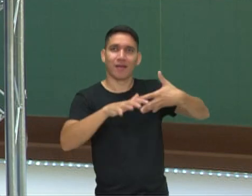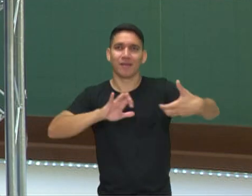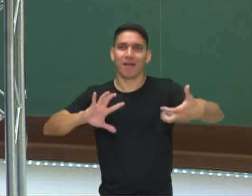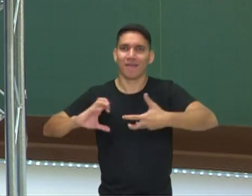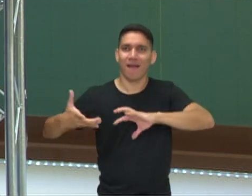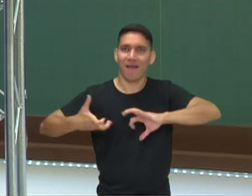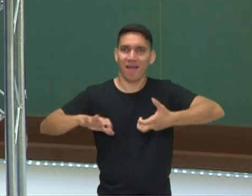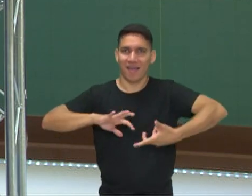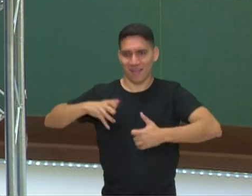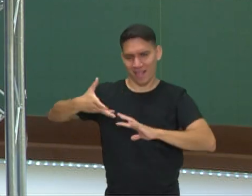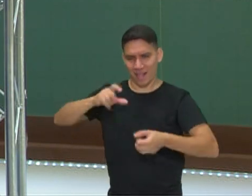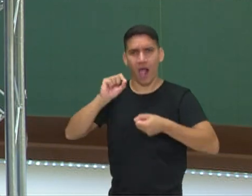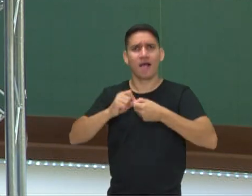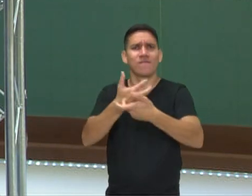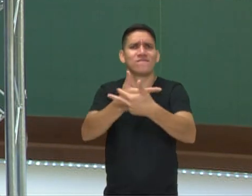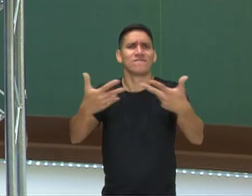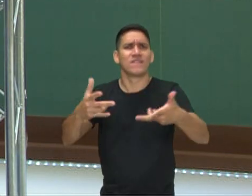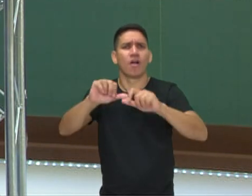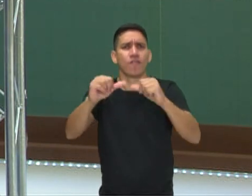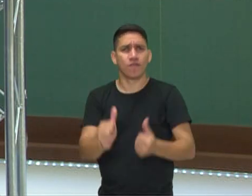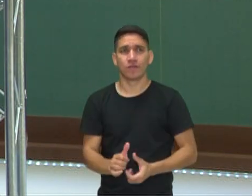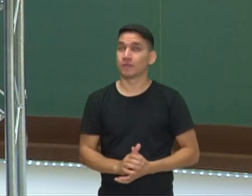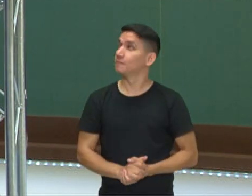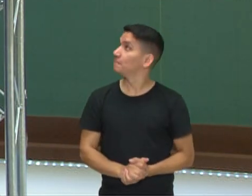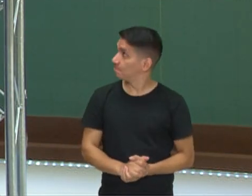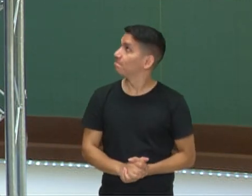formas. Então é bem legal também.